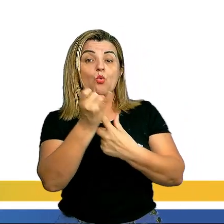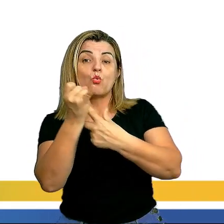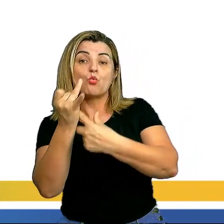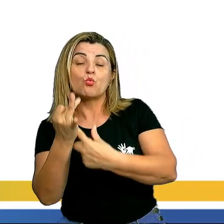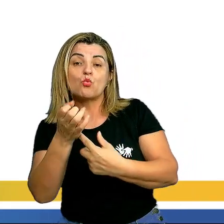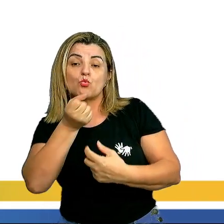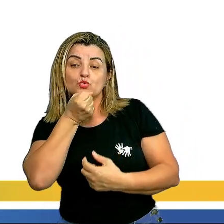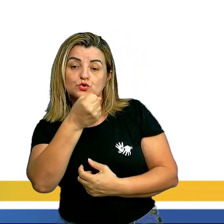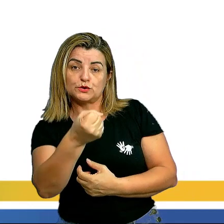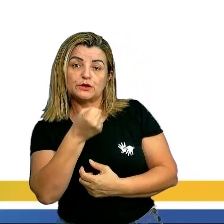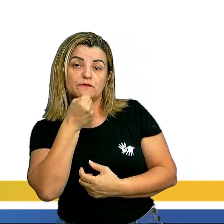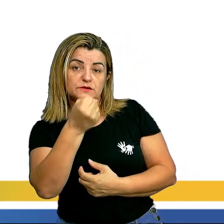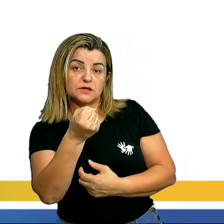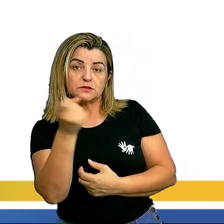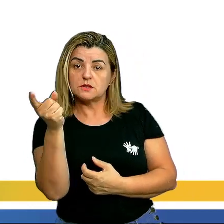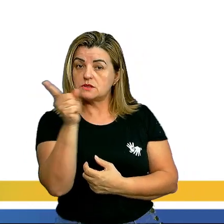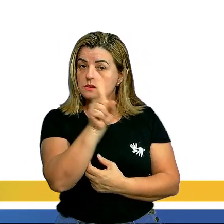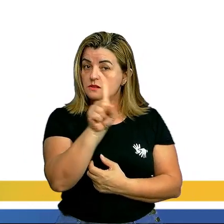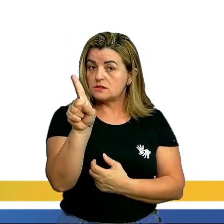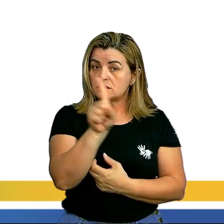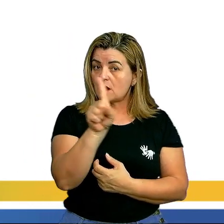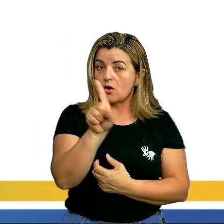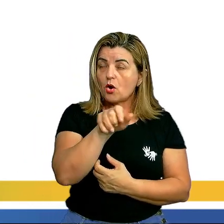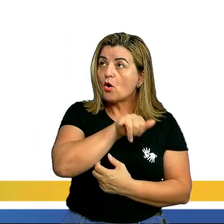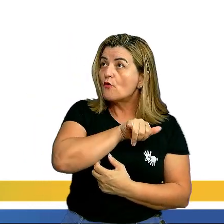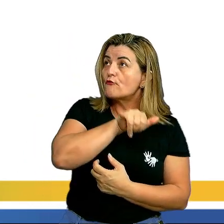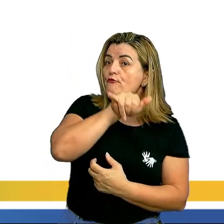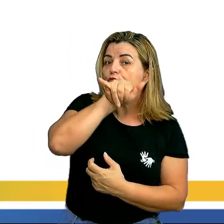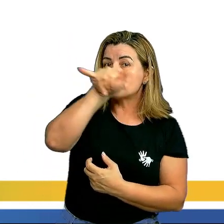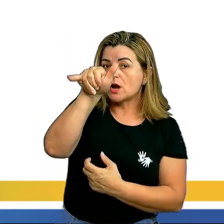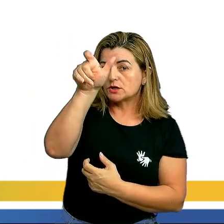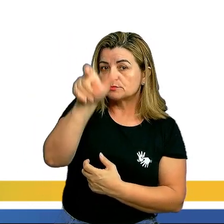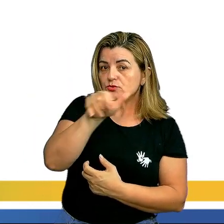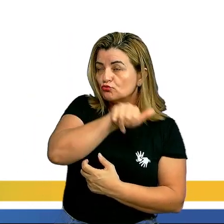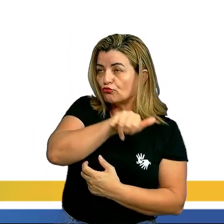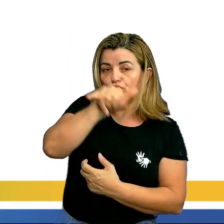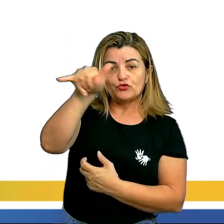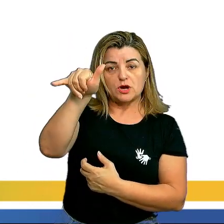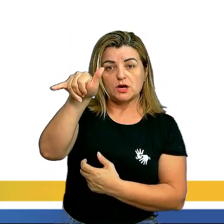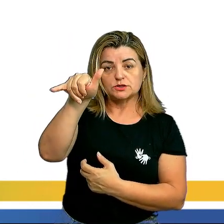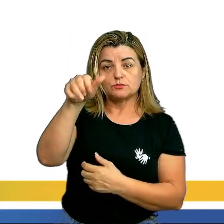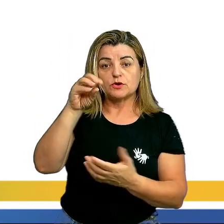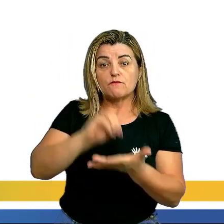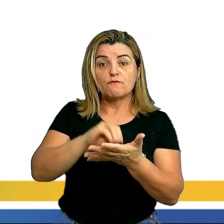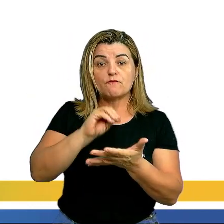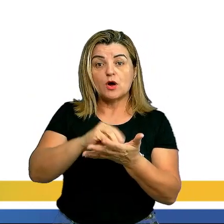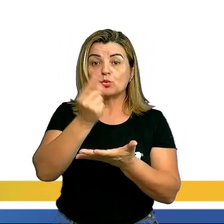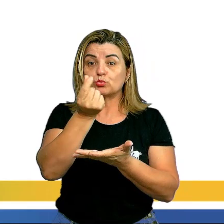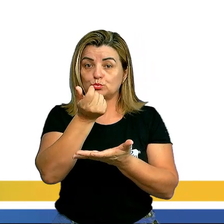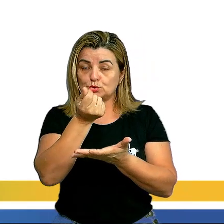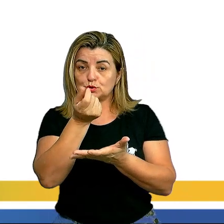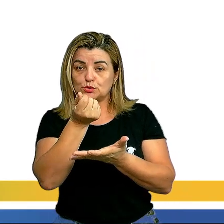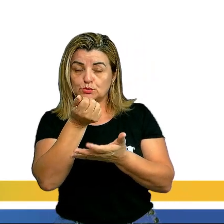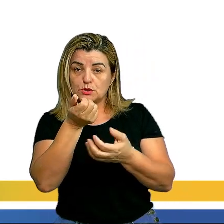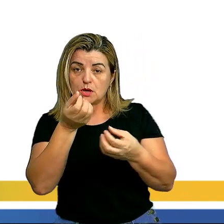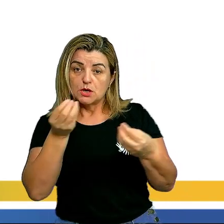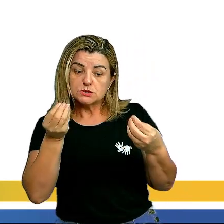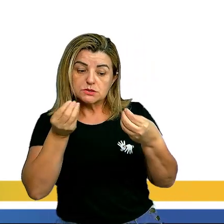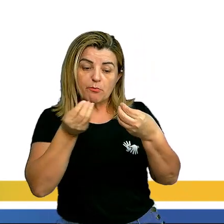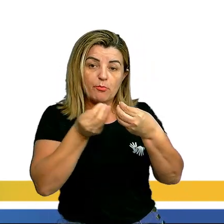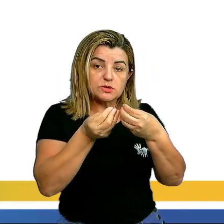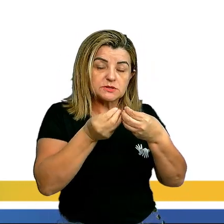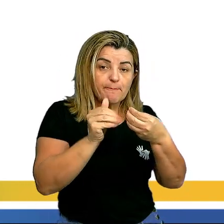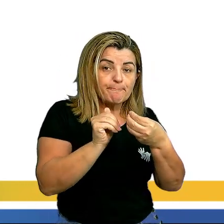não clientes, que não viajam por falta de condições financeiras, se aproxima